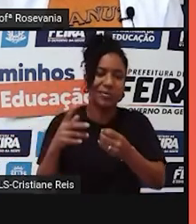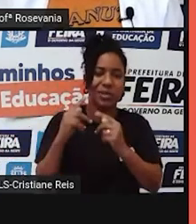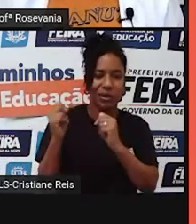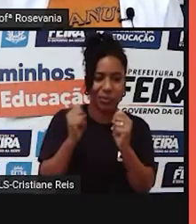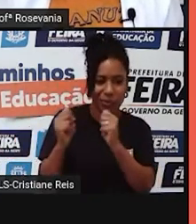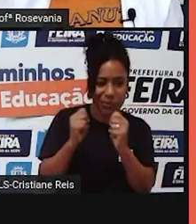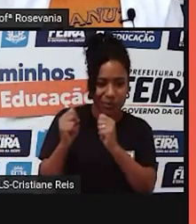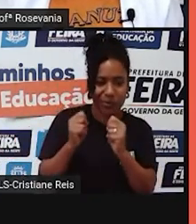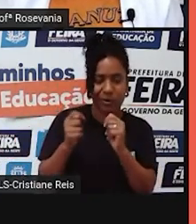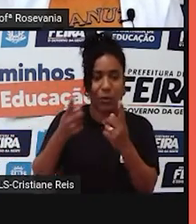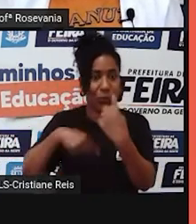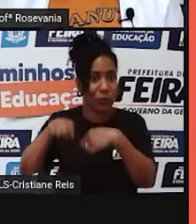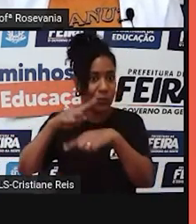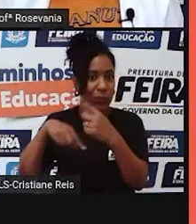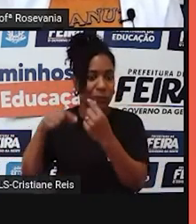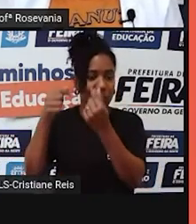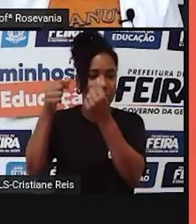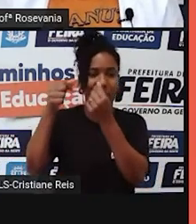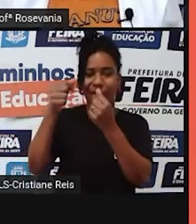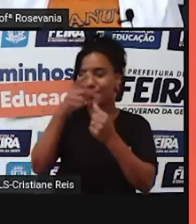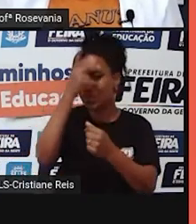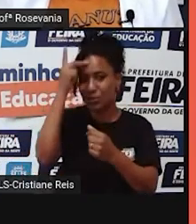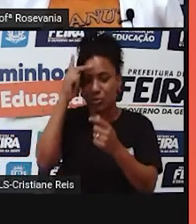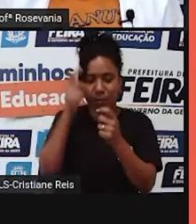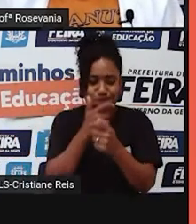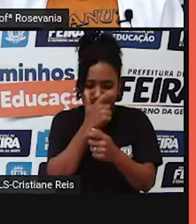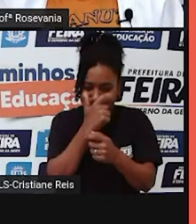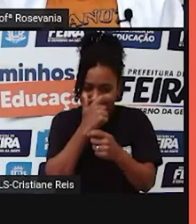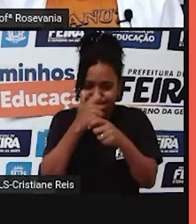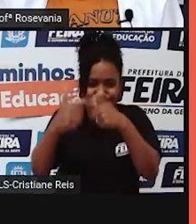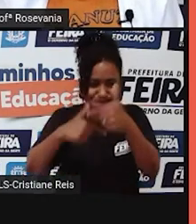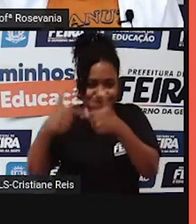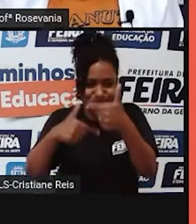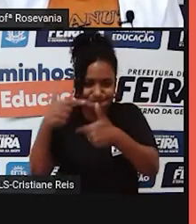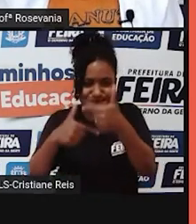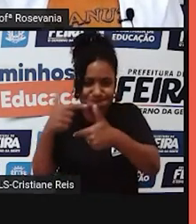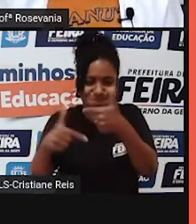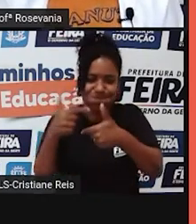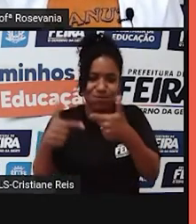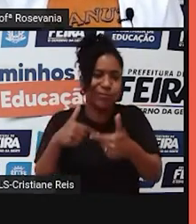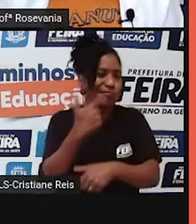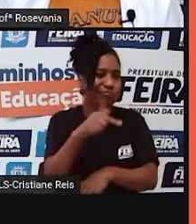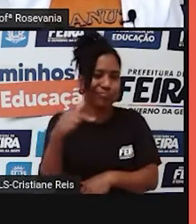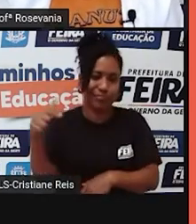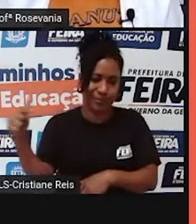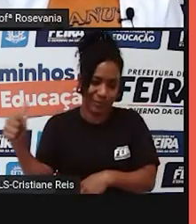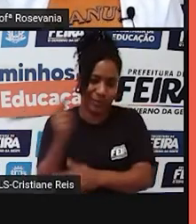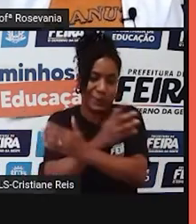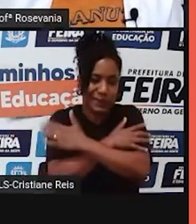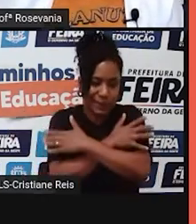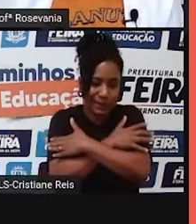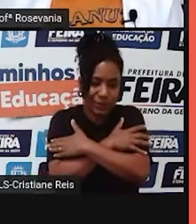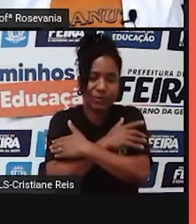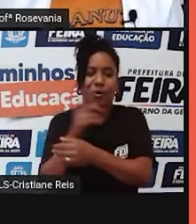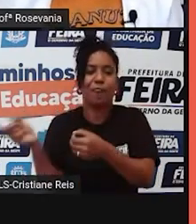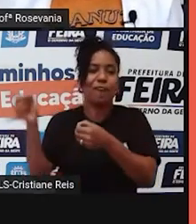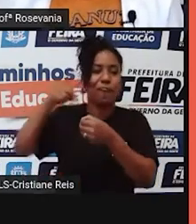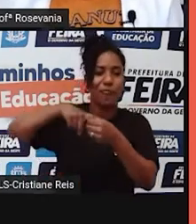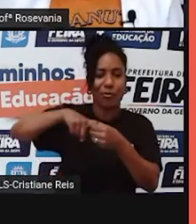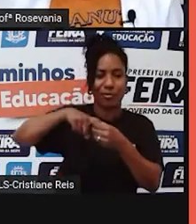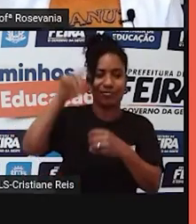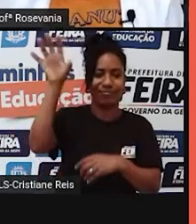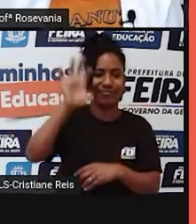por conta da quantidade de gente que tem aí, então é mais gente do que empregos, né, que tem sido oferecido aí. Então, o que eu vou